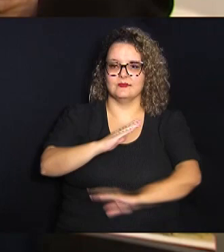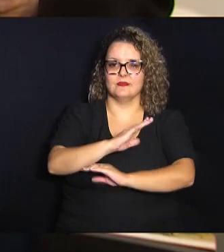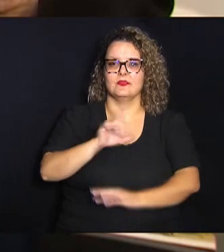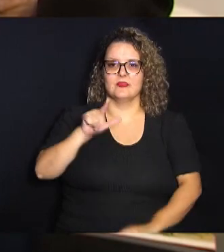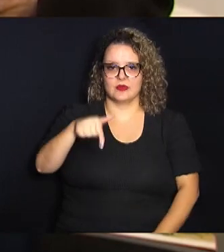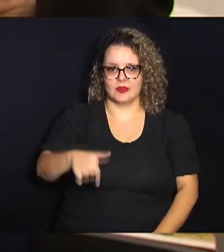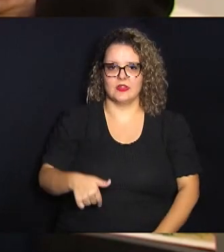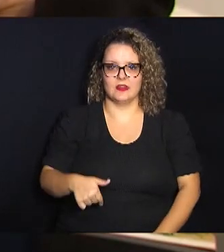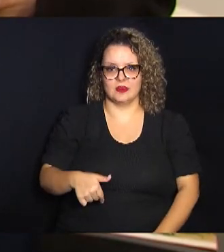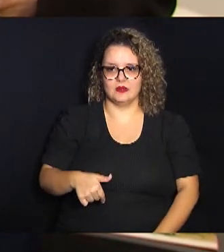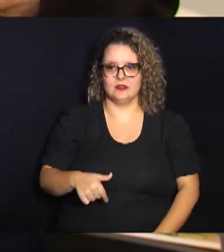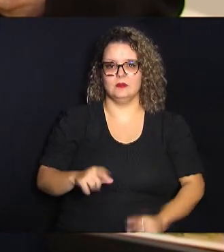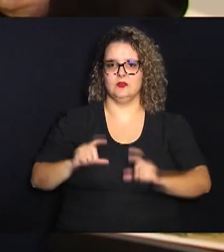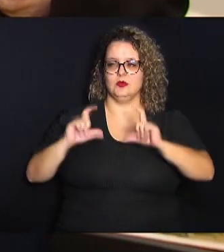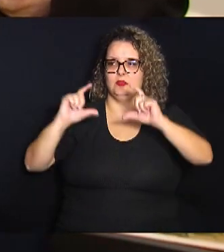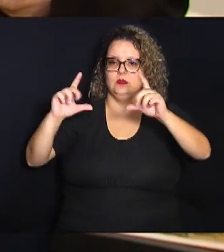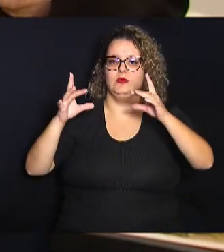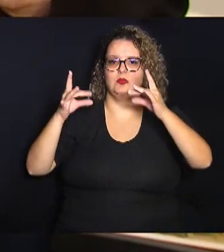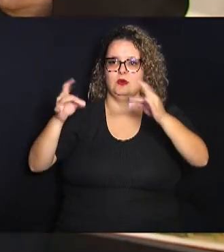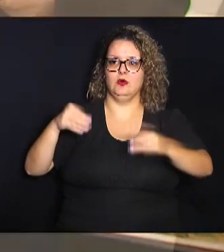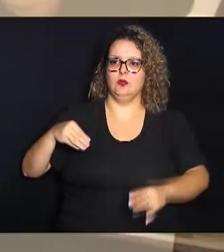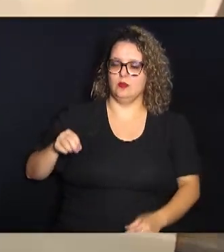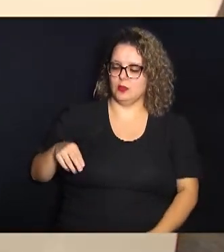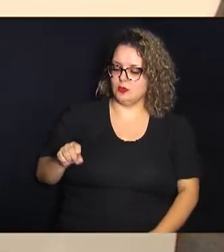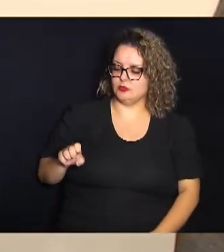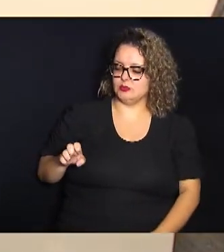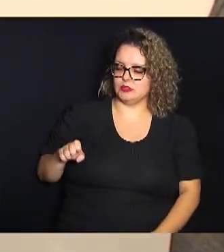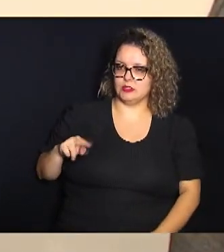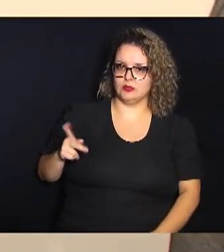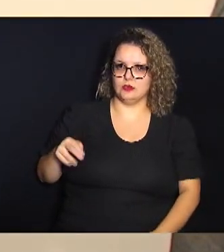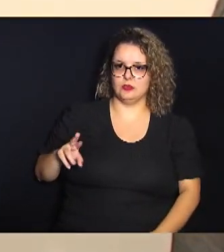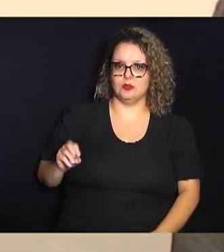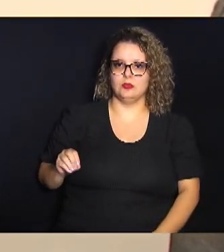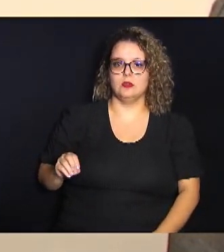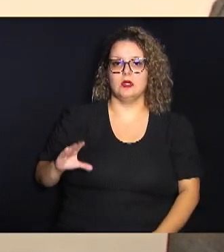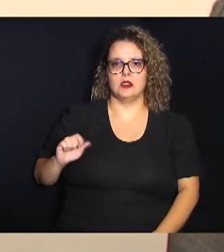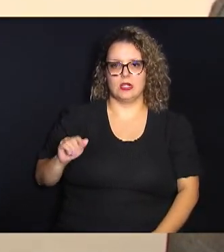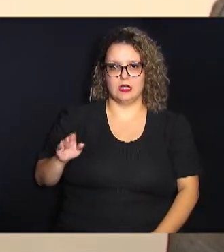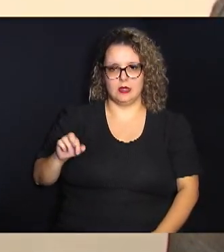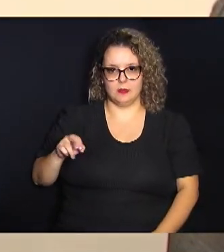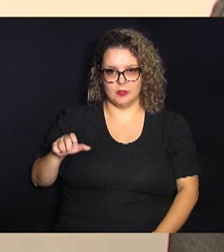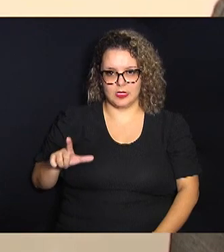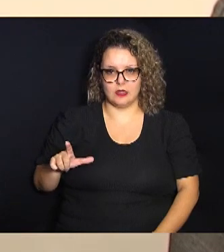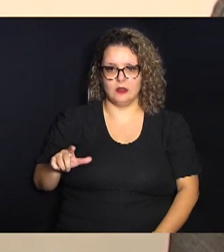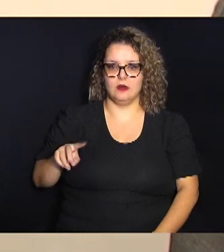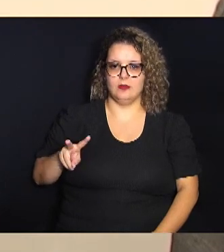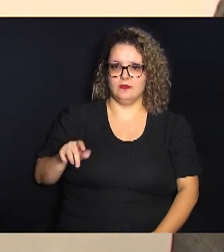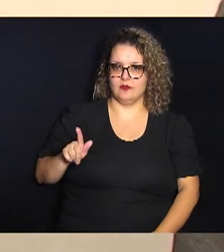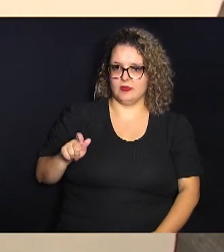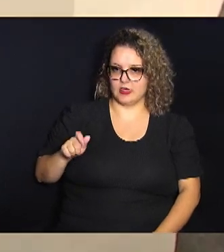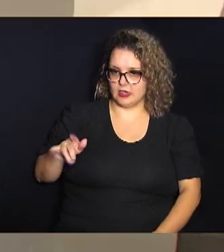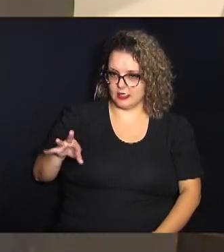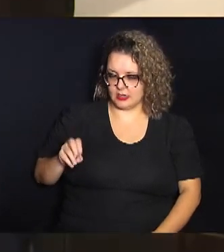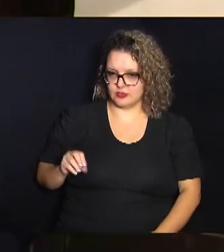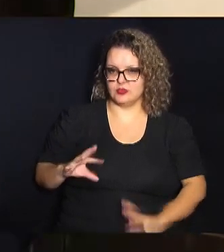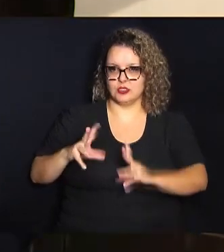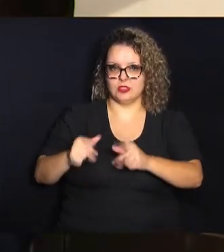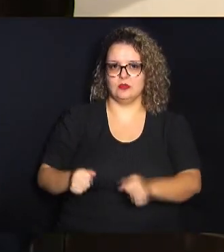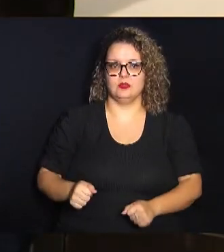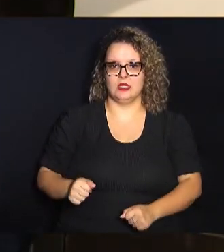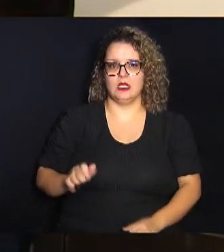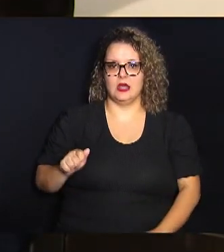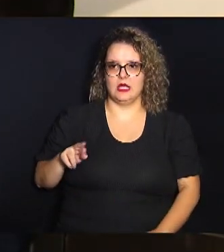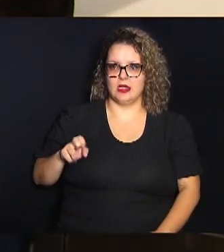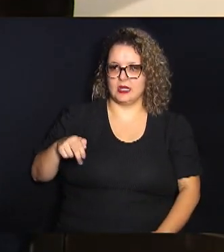descerramento da placa, o Monsenhor Elisiário César Cabral, vigário-geral da Arquidiocese de Campinas, foi